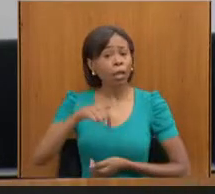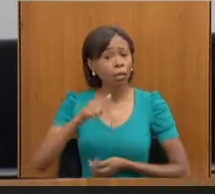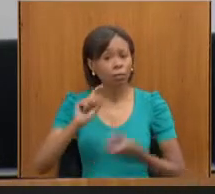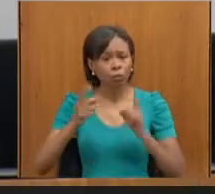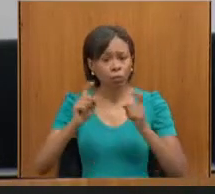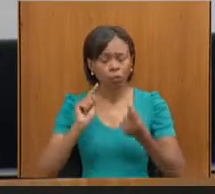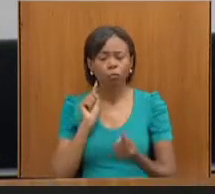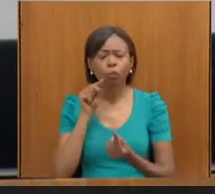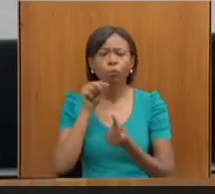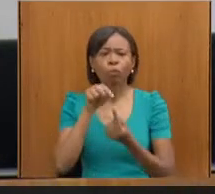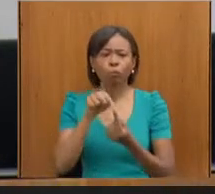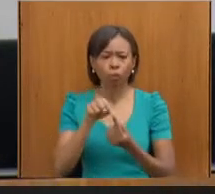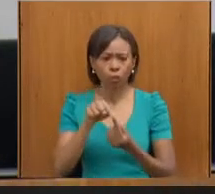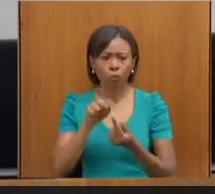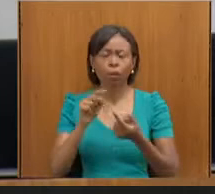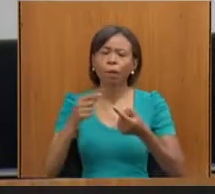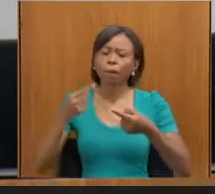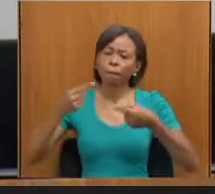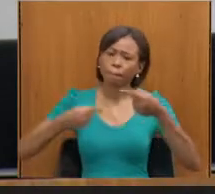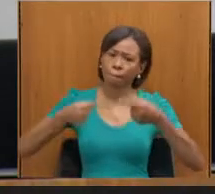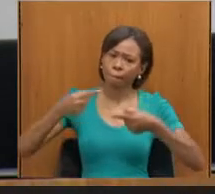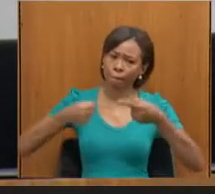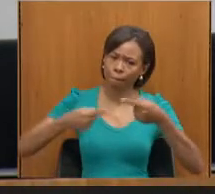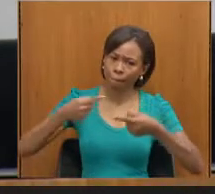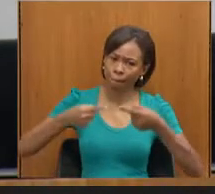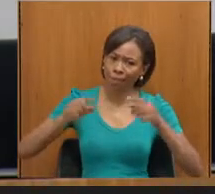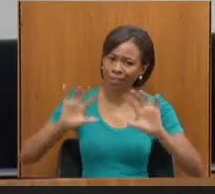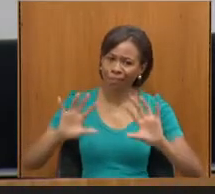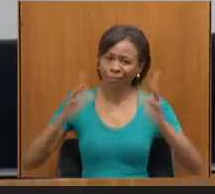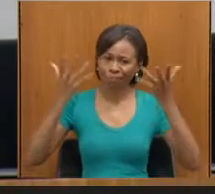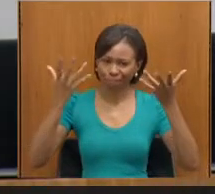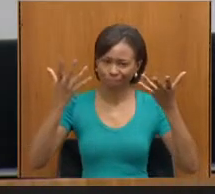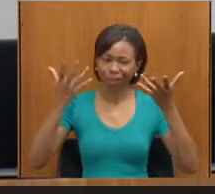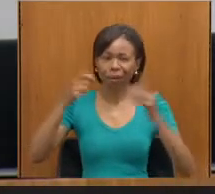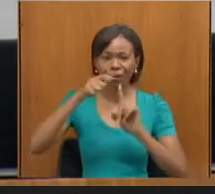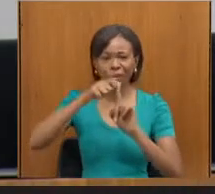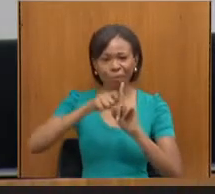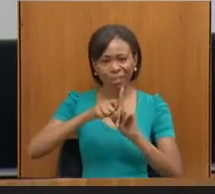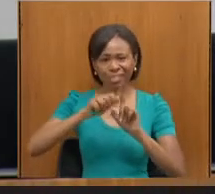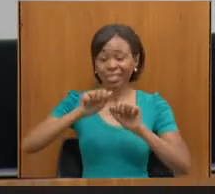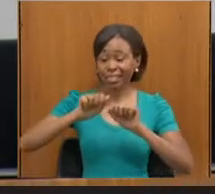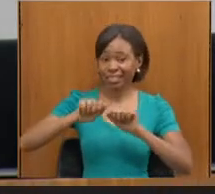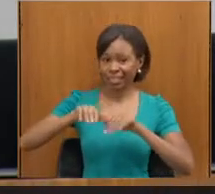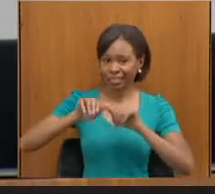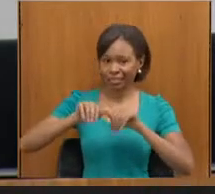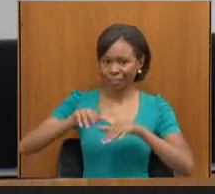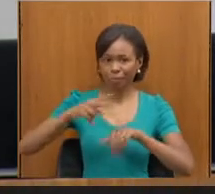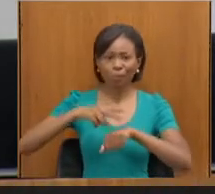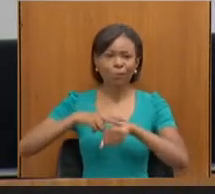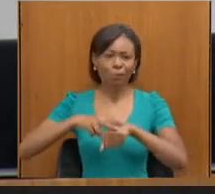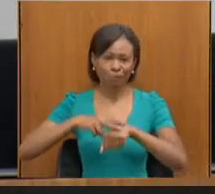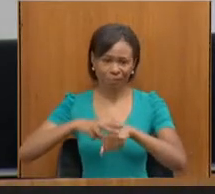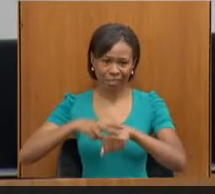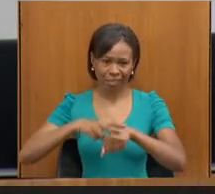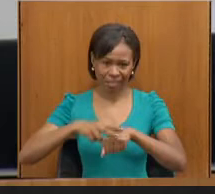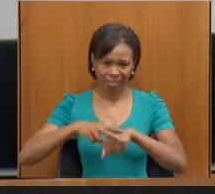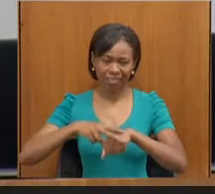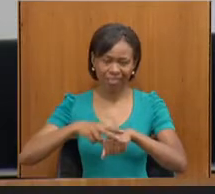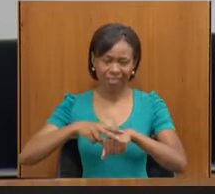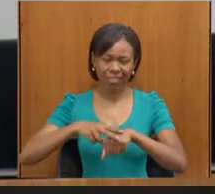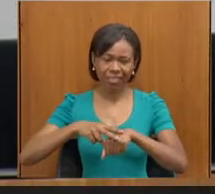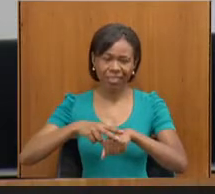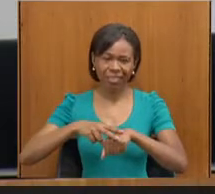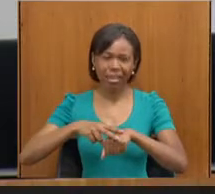destina a debater e comemorar o Setembro Verde, mês da promoção da autonomia e da